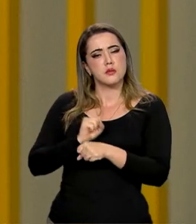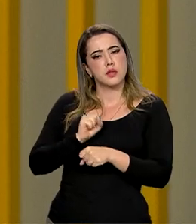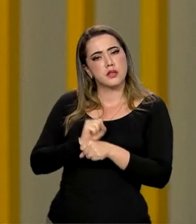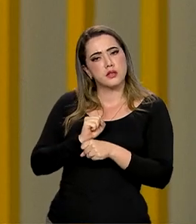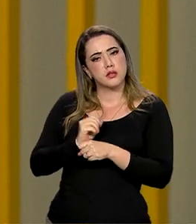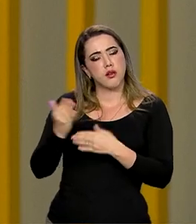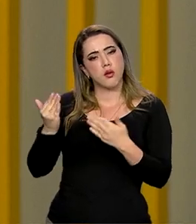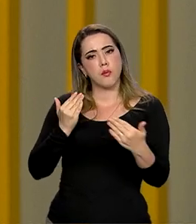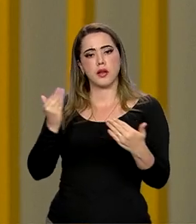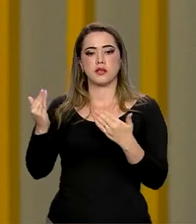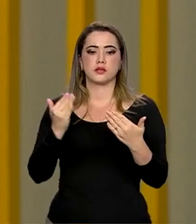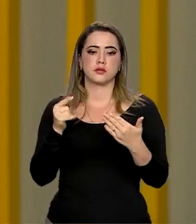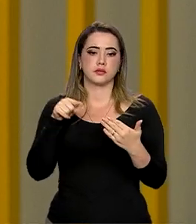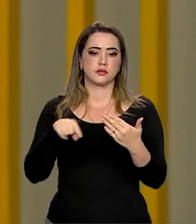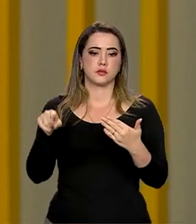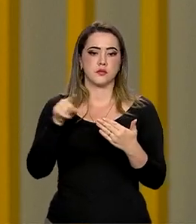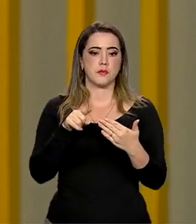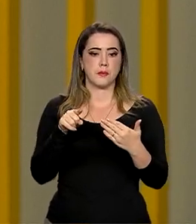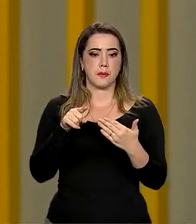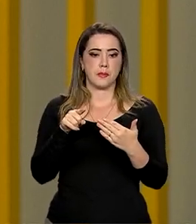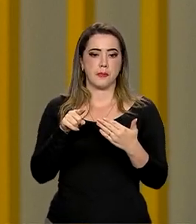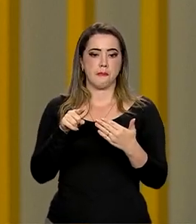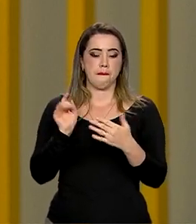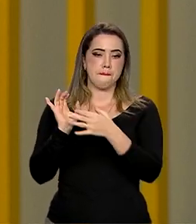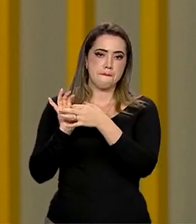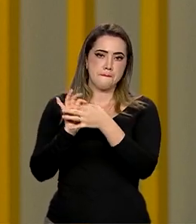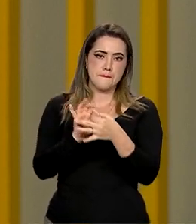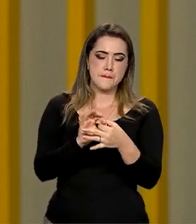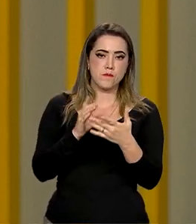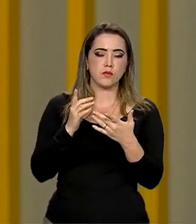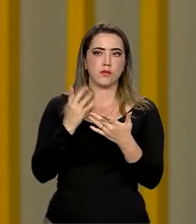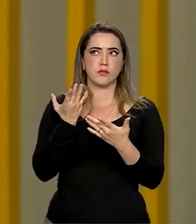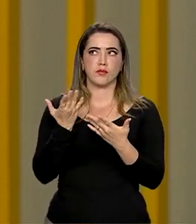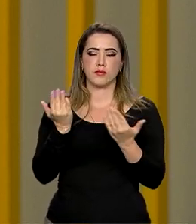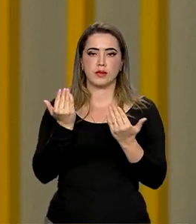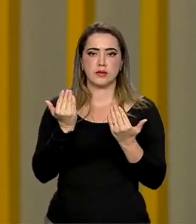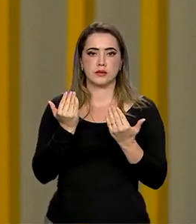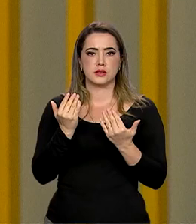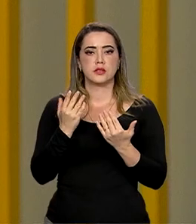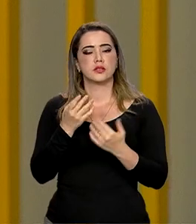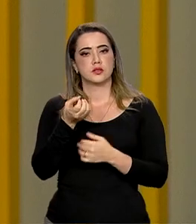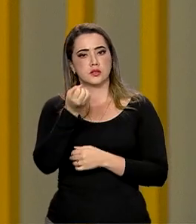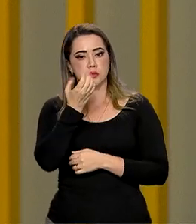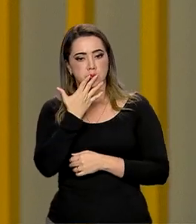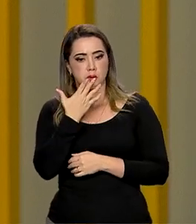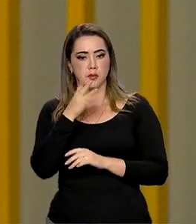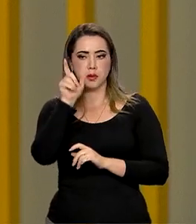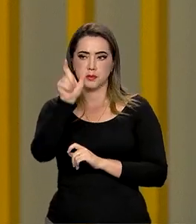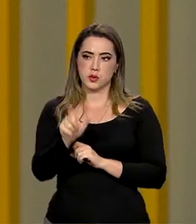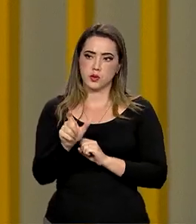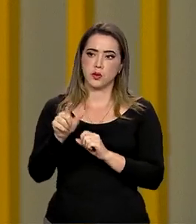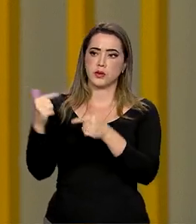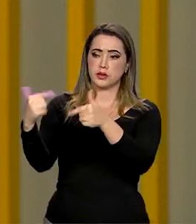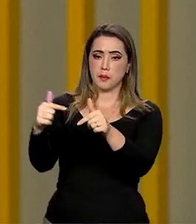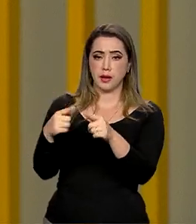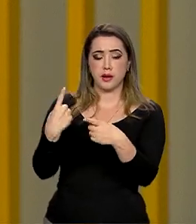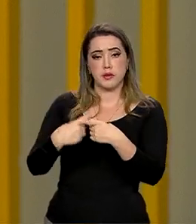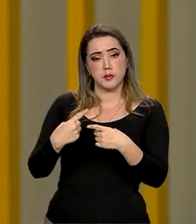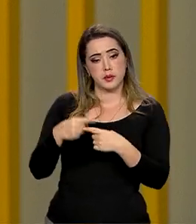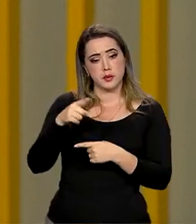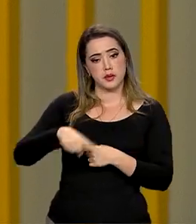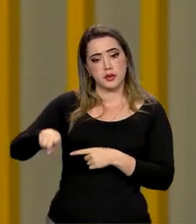correspondência, em alguma medida, de uma vantajosidade para o segurado. Porque o segurado acaba,